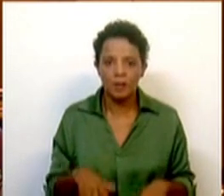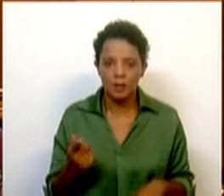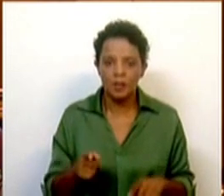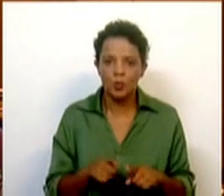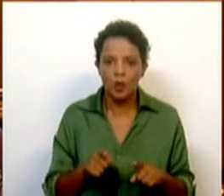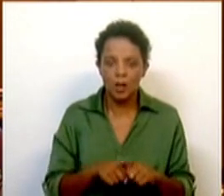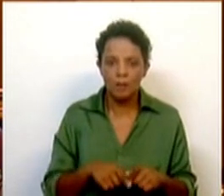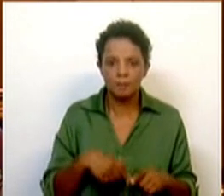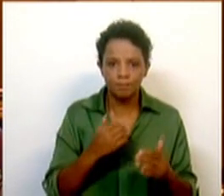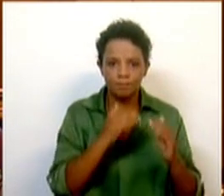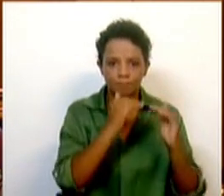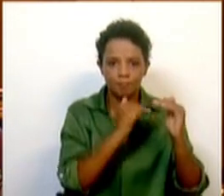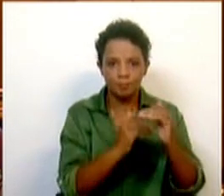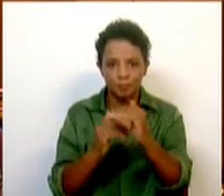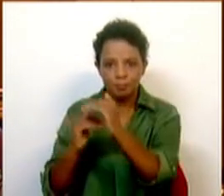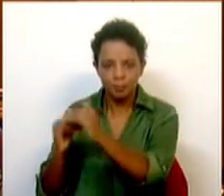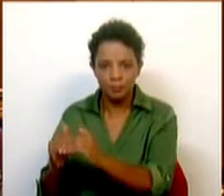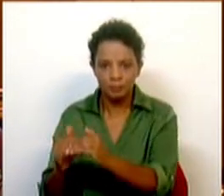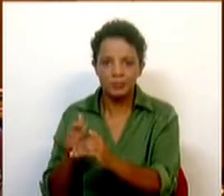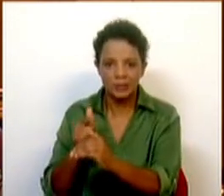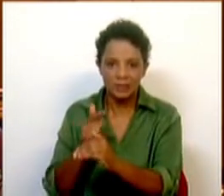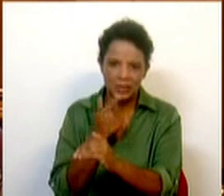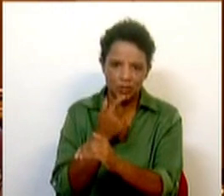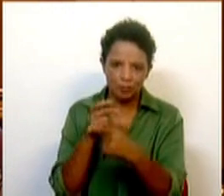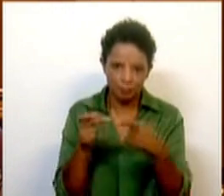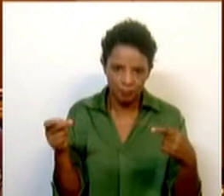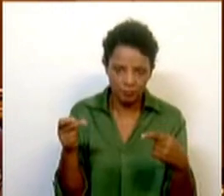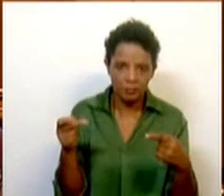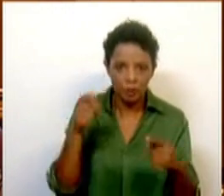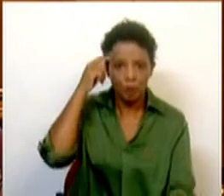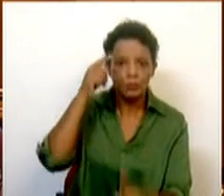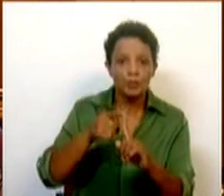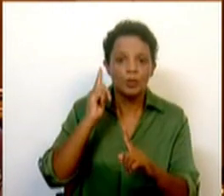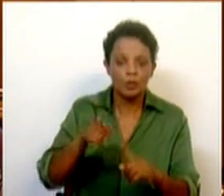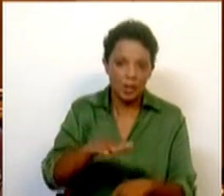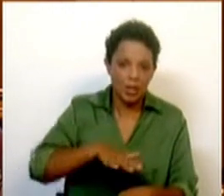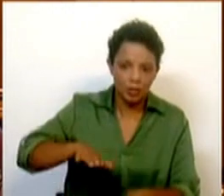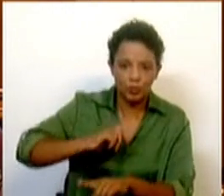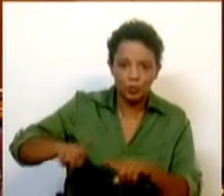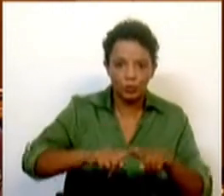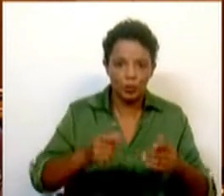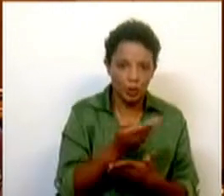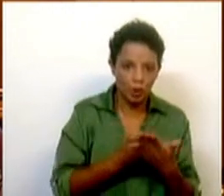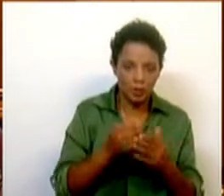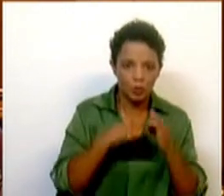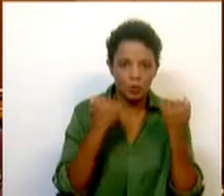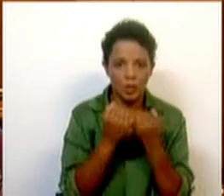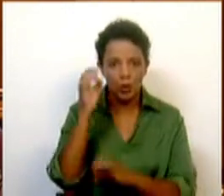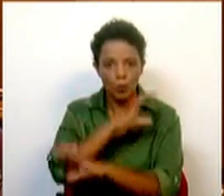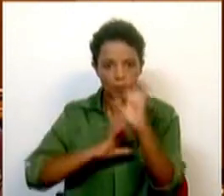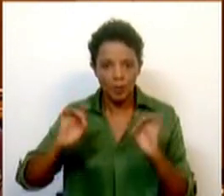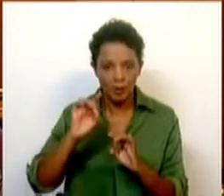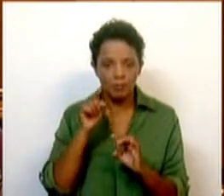ambicioso pacote chamado Feed for 55, que visa justamente nos vários domínios da economia da sociedade europeia